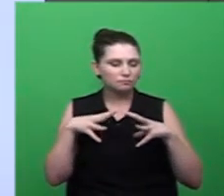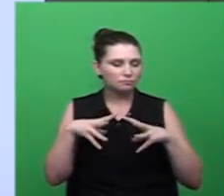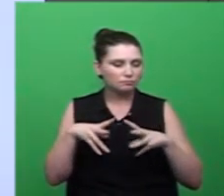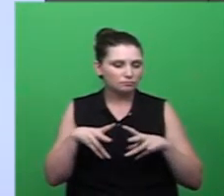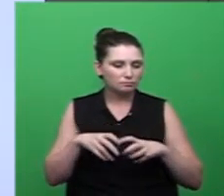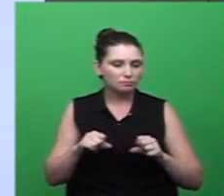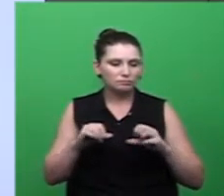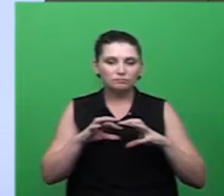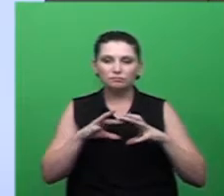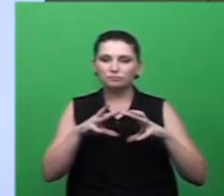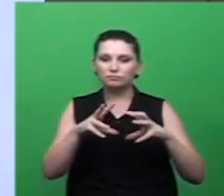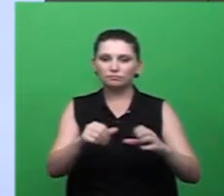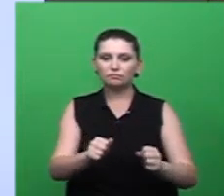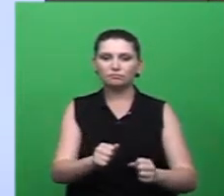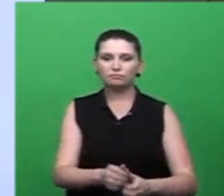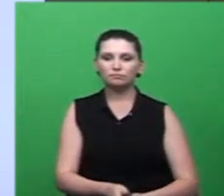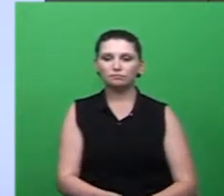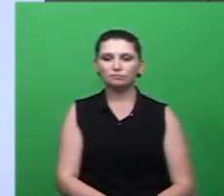calhas e tudo mais.